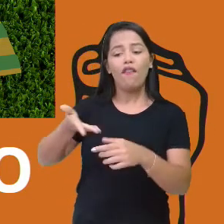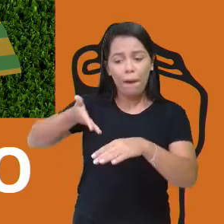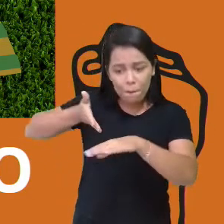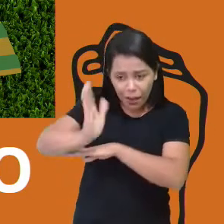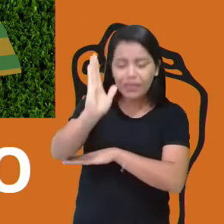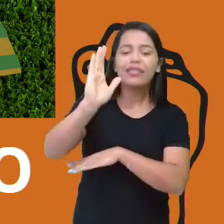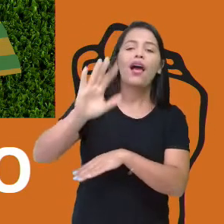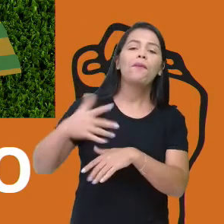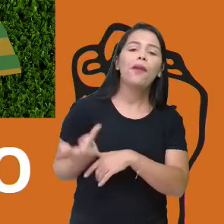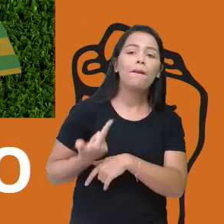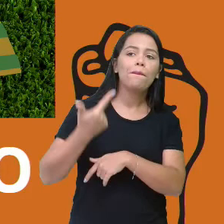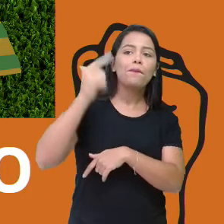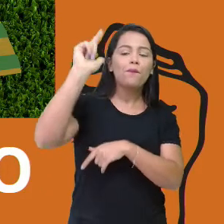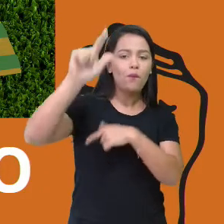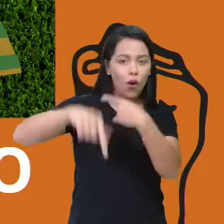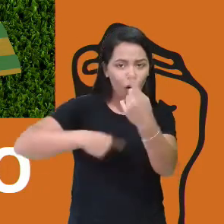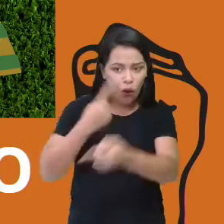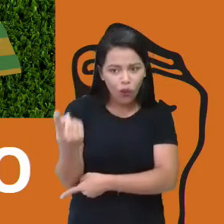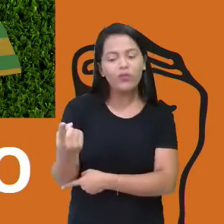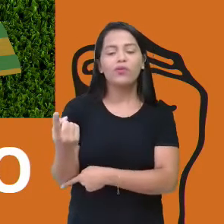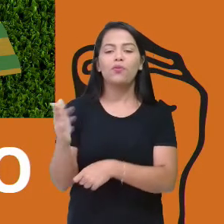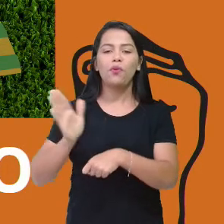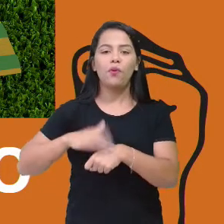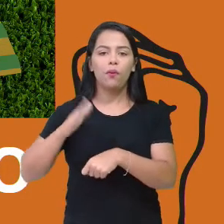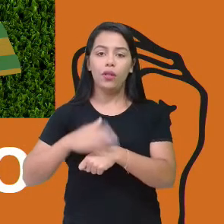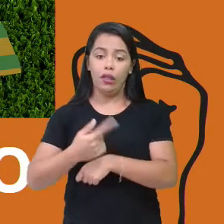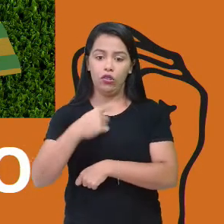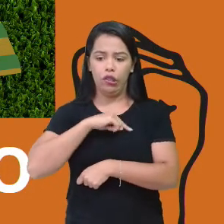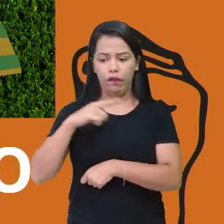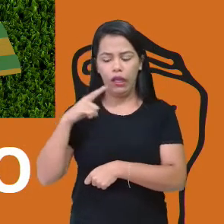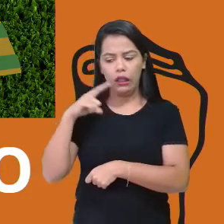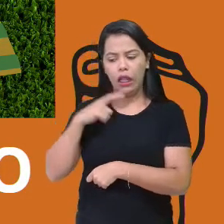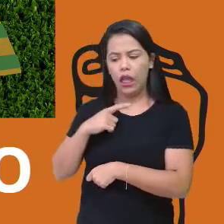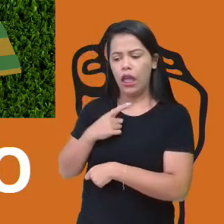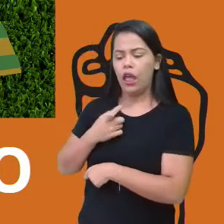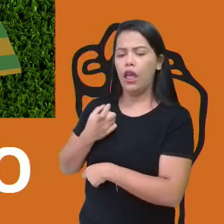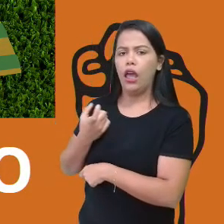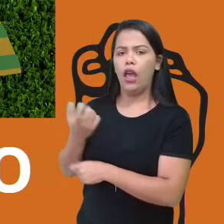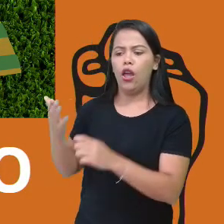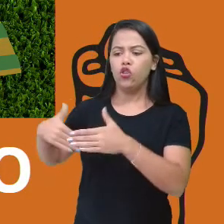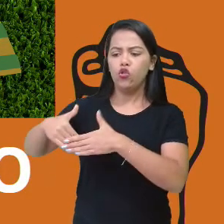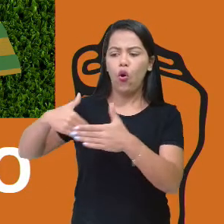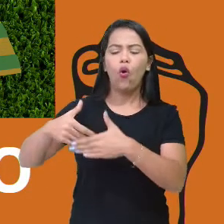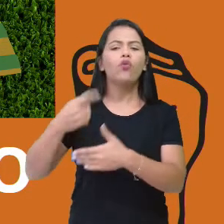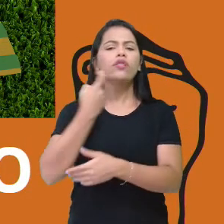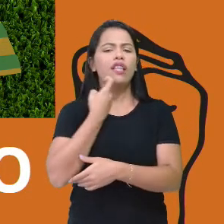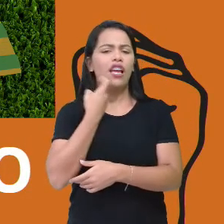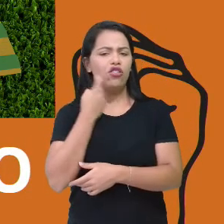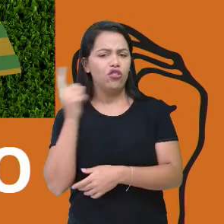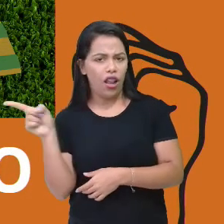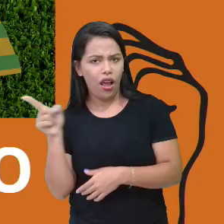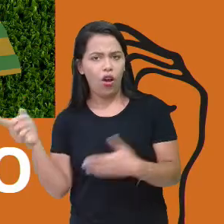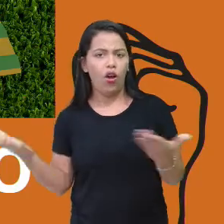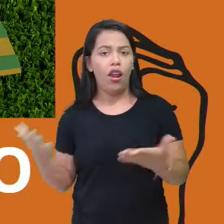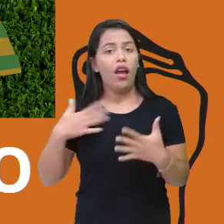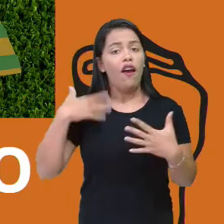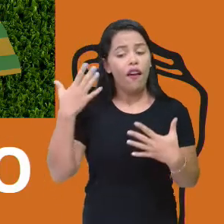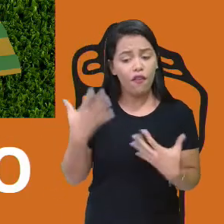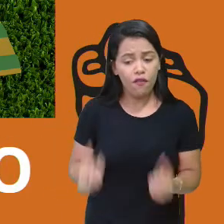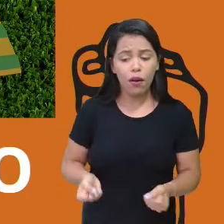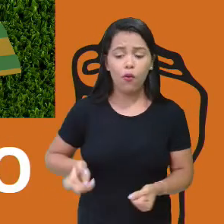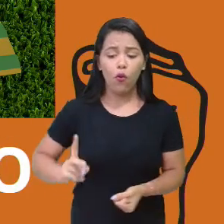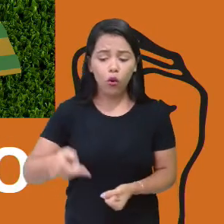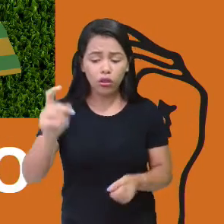oitavas de final. Vamos ter um joguinho agora na sexta-feira, né? E vamos continuar torcendo, porque mesmo que o Brasil já tenha passado dessa